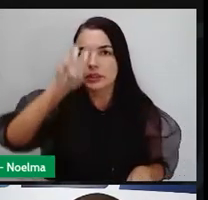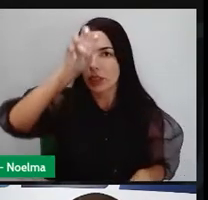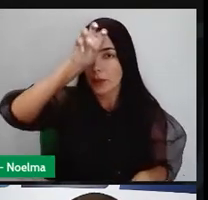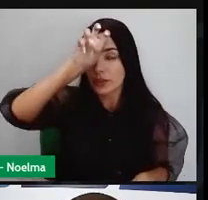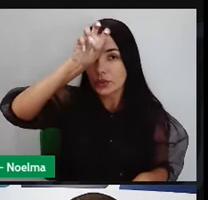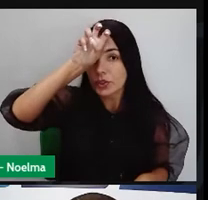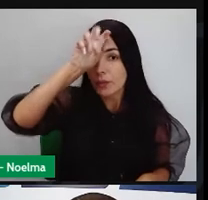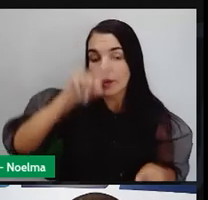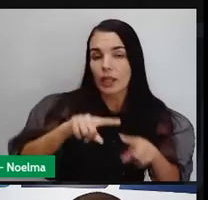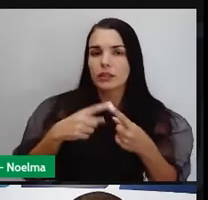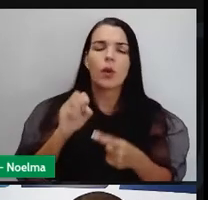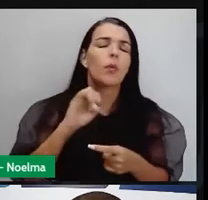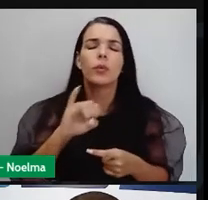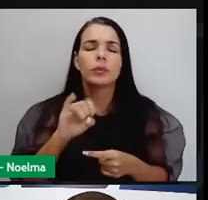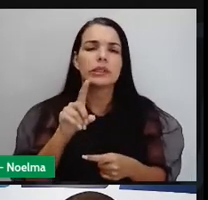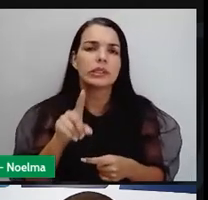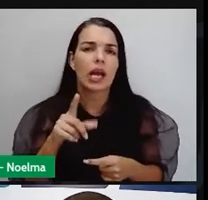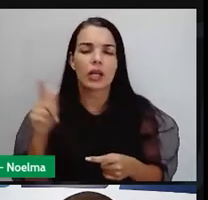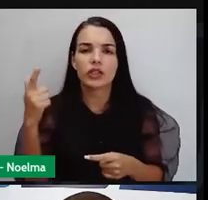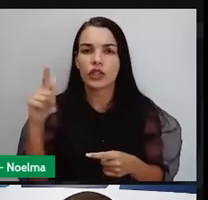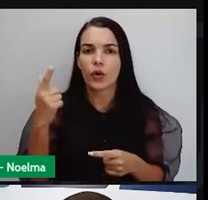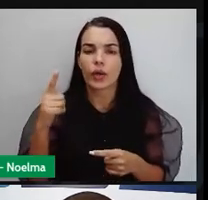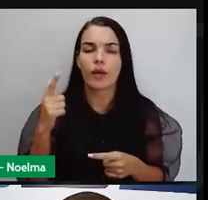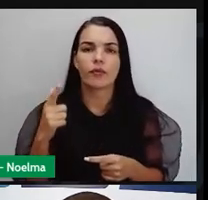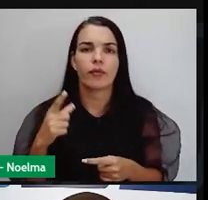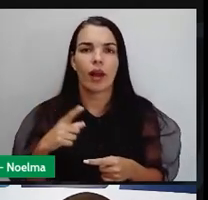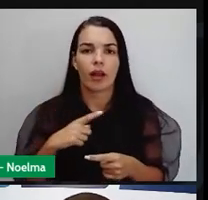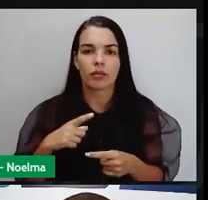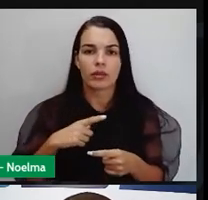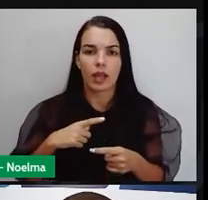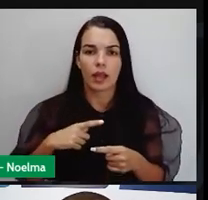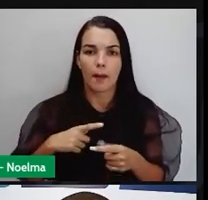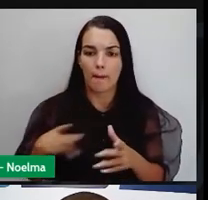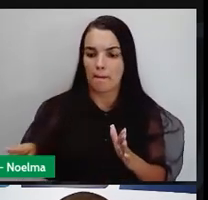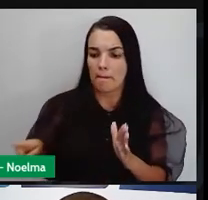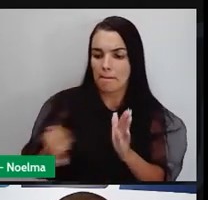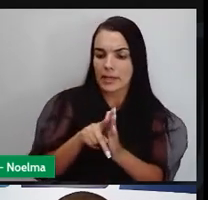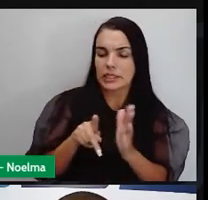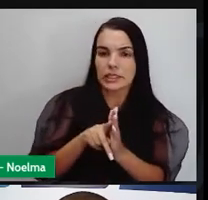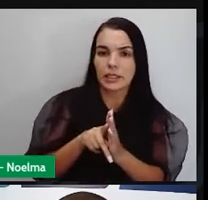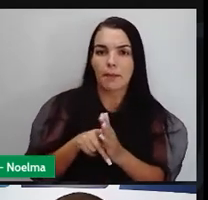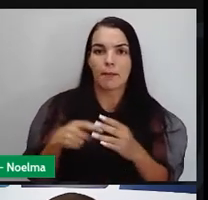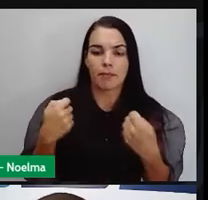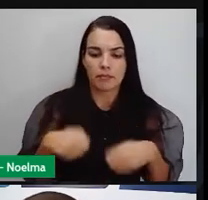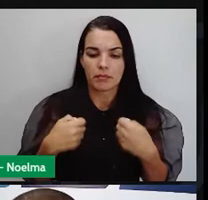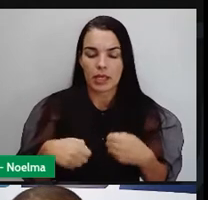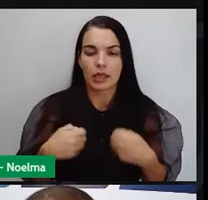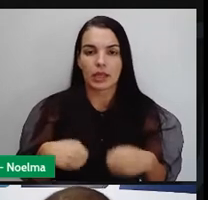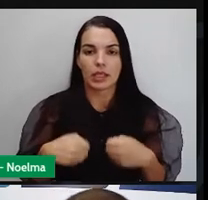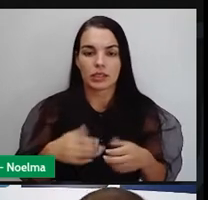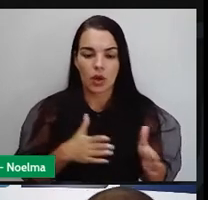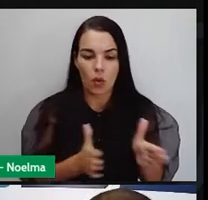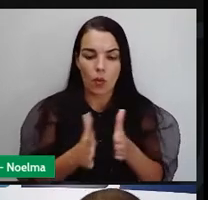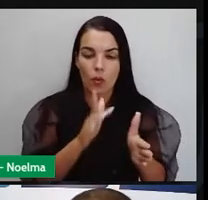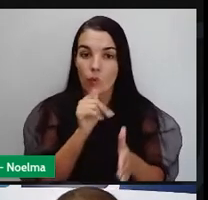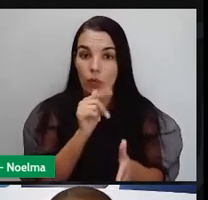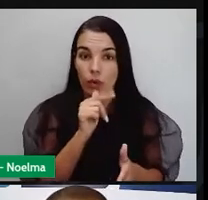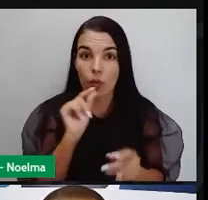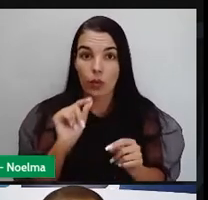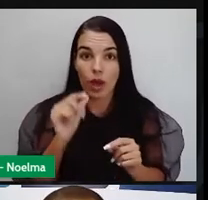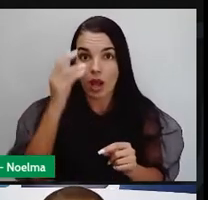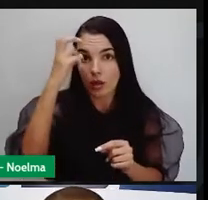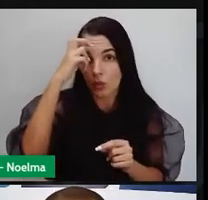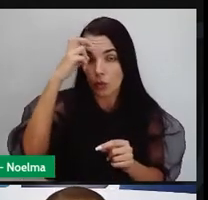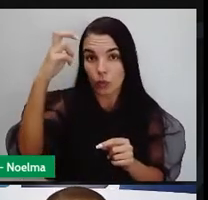respeito à geografia, o Egito é dependente do rio Nilo, enquanto cultura, o centro da